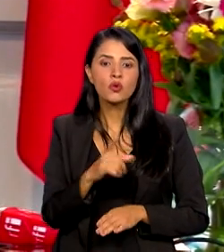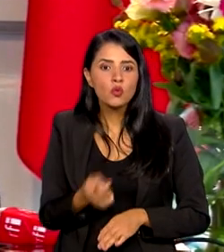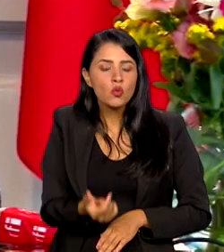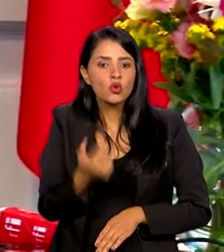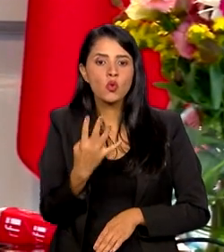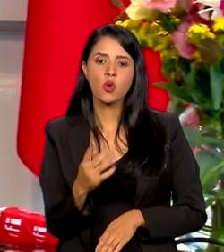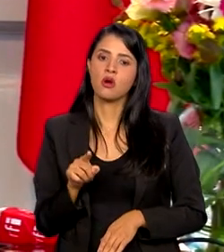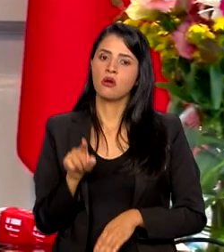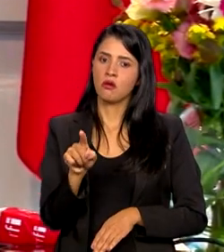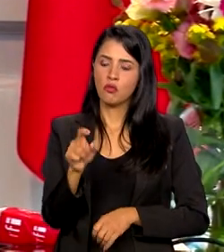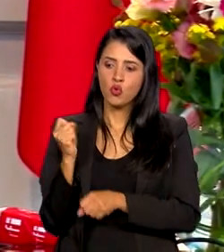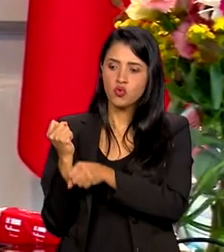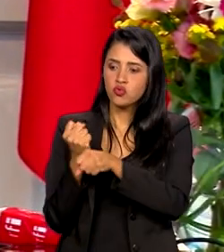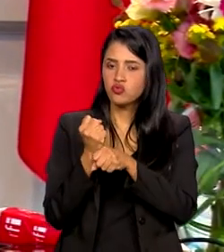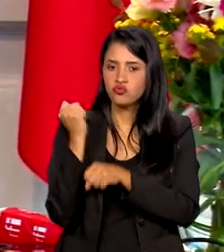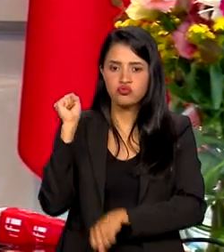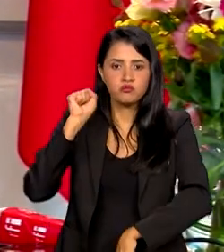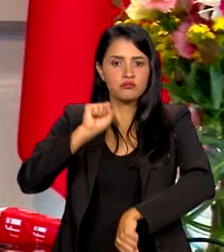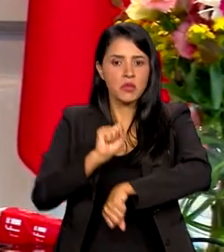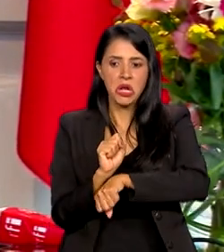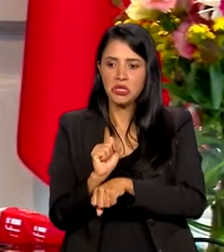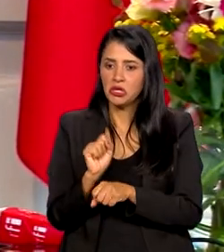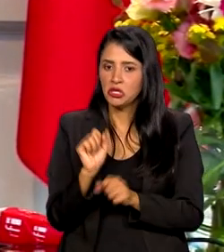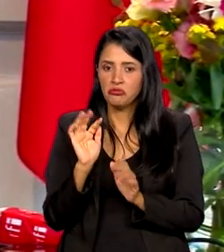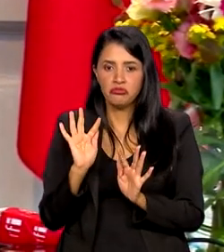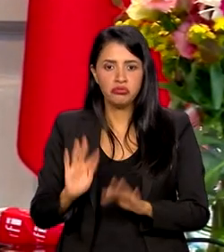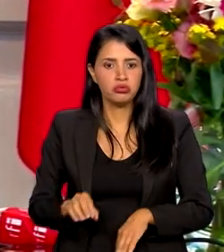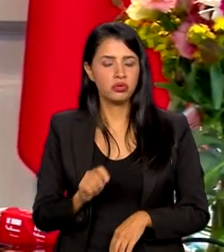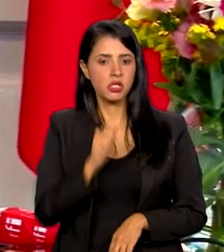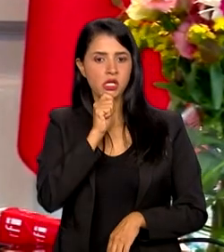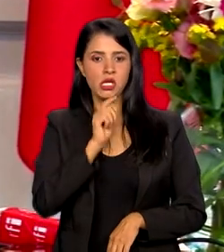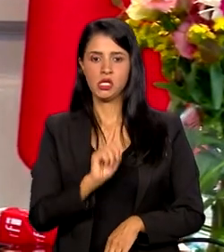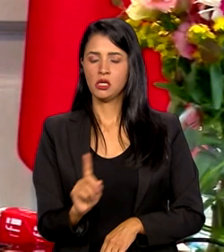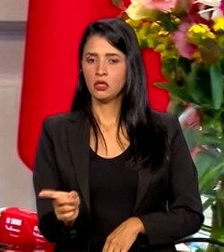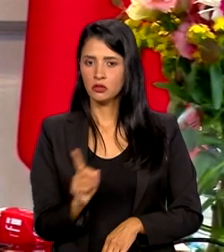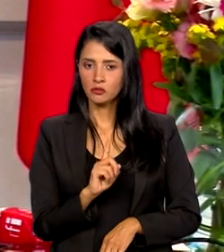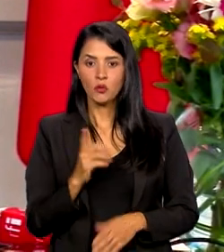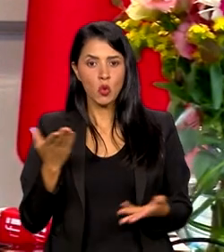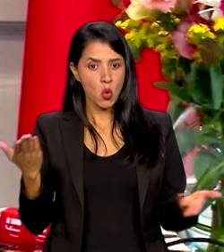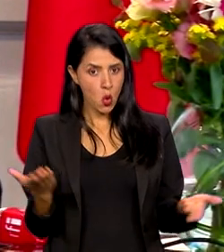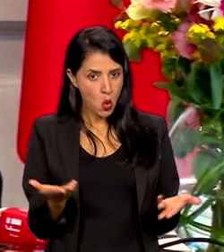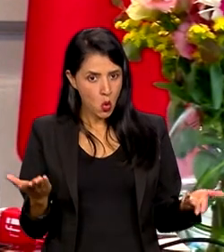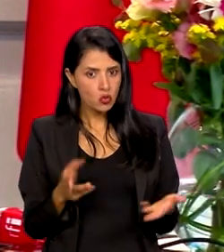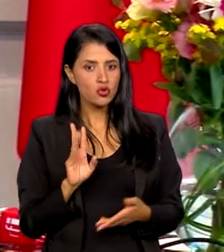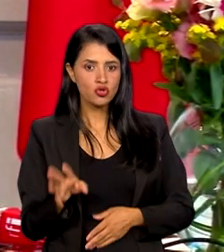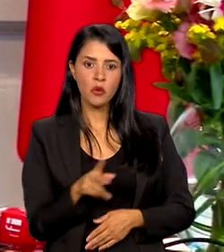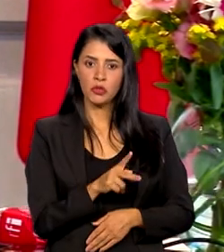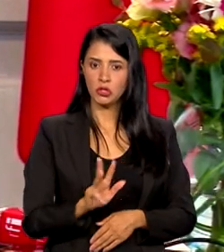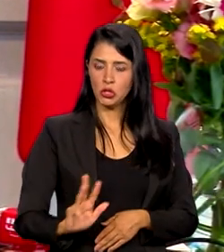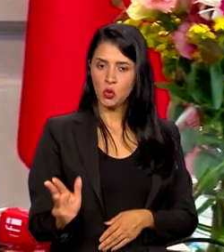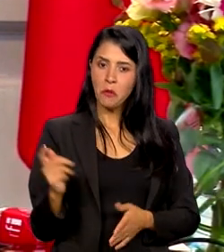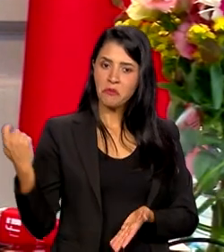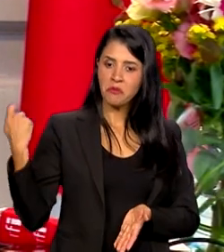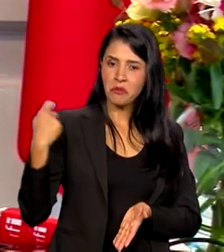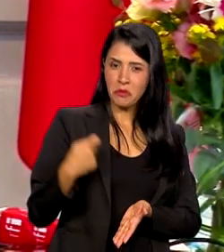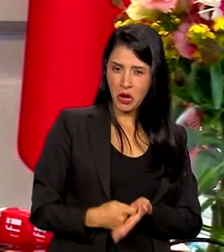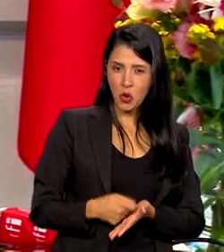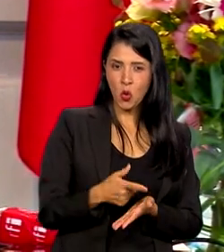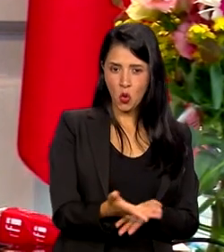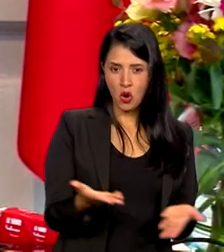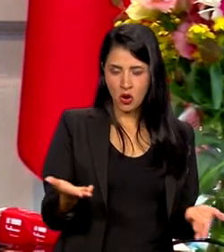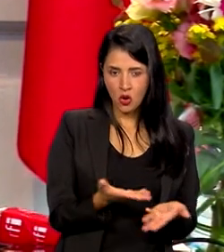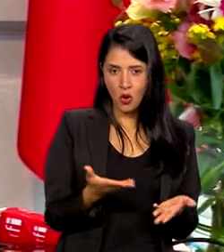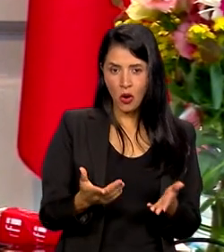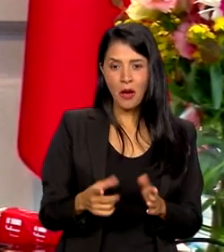paralisadas e inacabadas. O governo do presidente Lula já pagou esse ano mais do que todo o ano de 2022 do